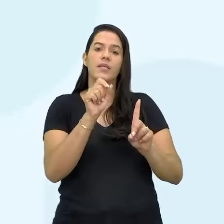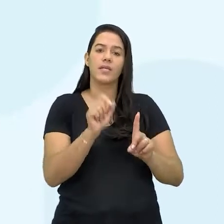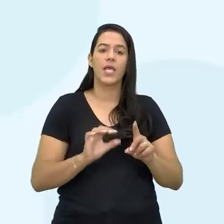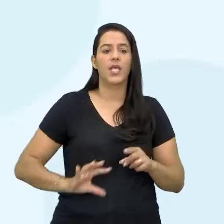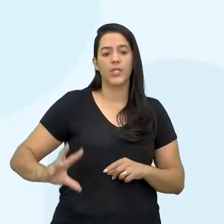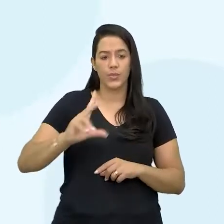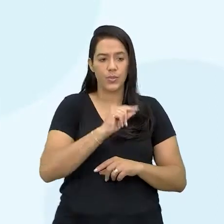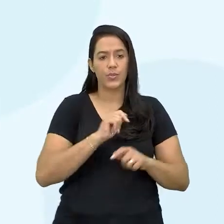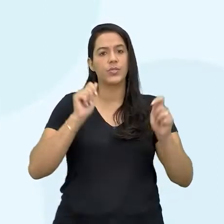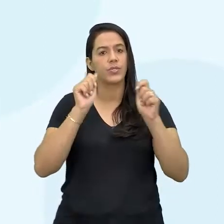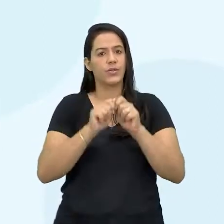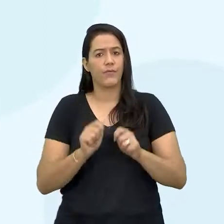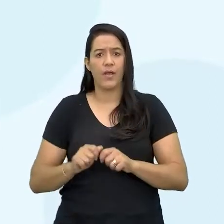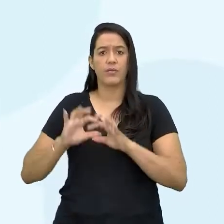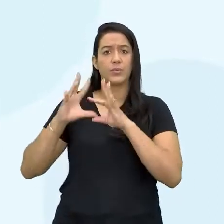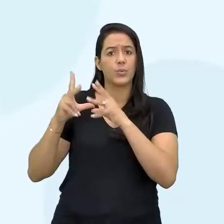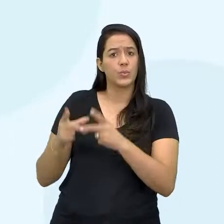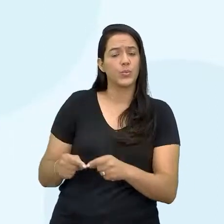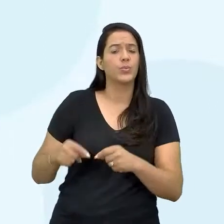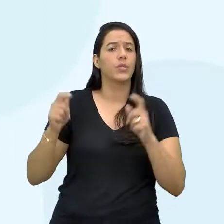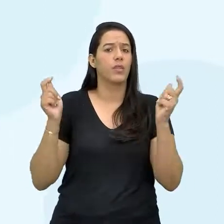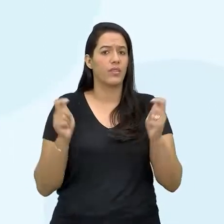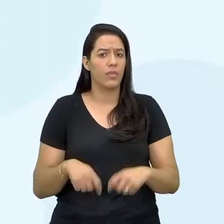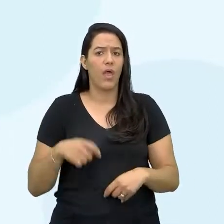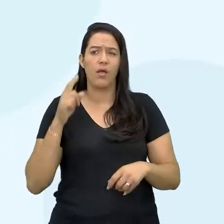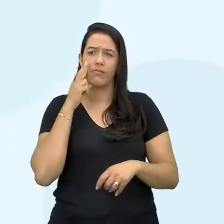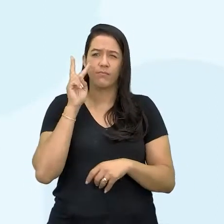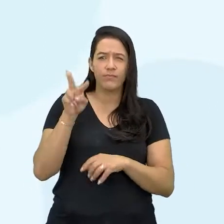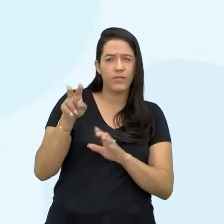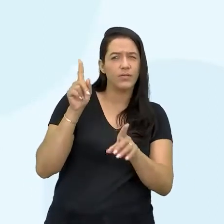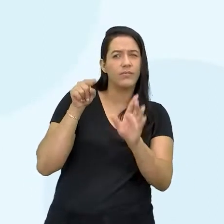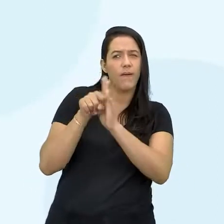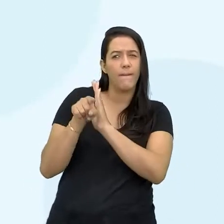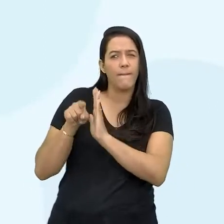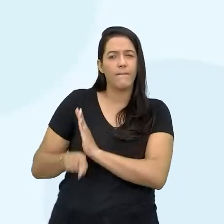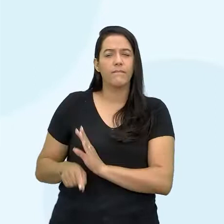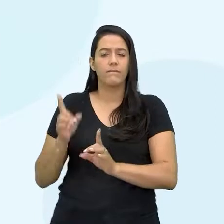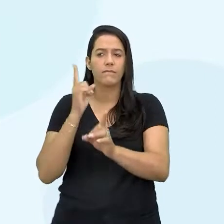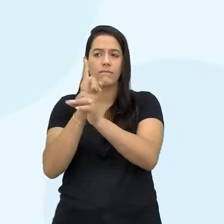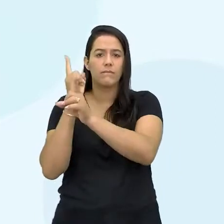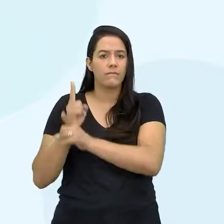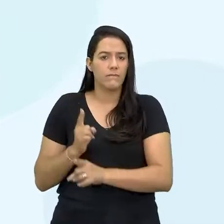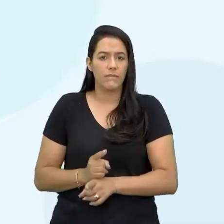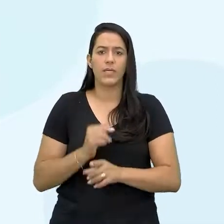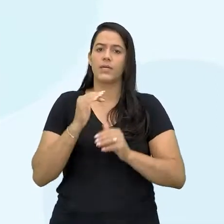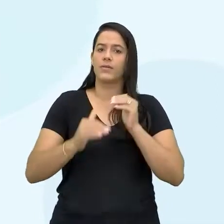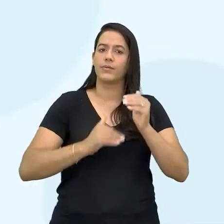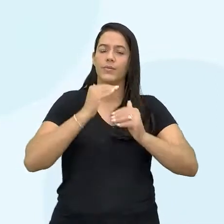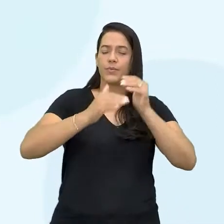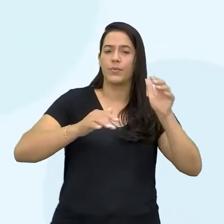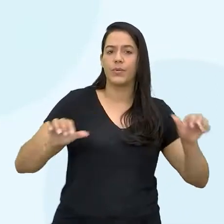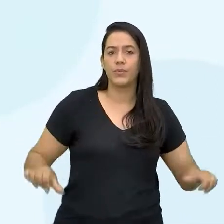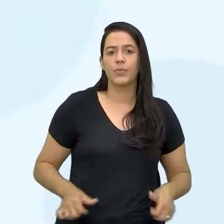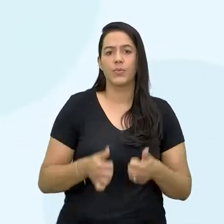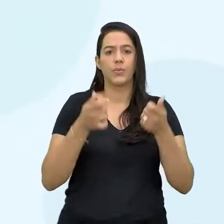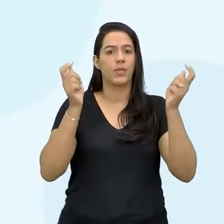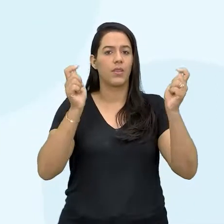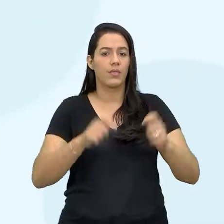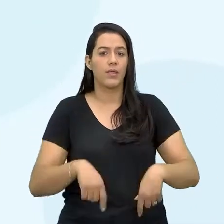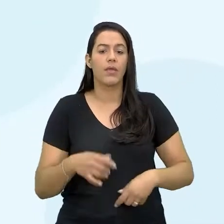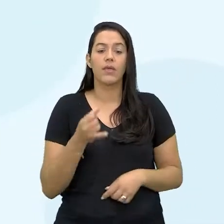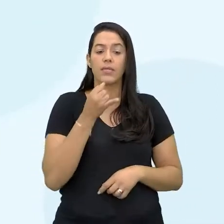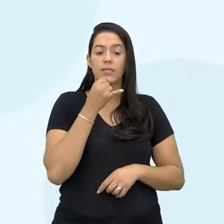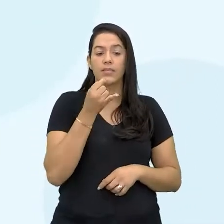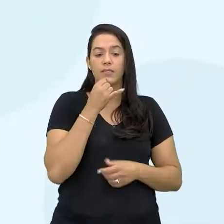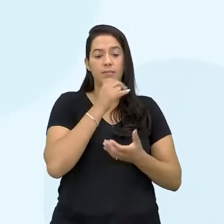prática, né? Ou seja, é a pessoa que tem essa capacidade de identificar problemas, oportunidades, desenvolver soluções, né? E exemplos